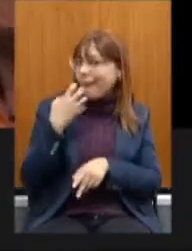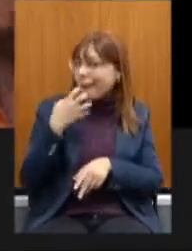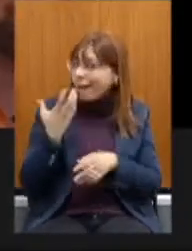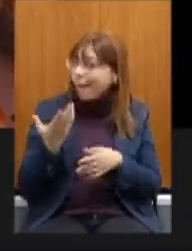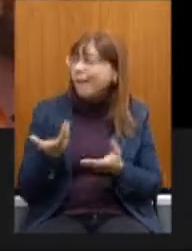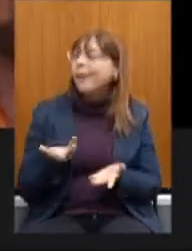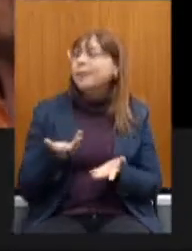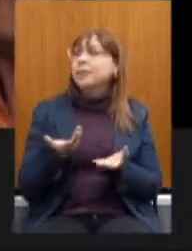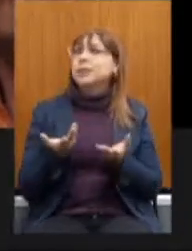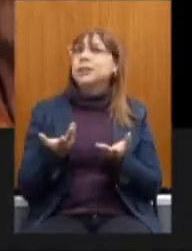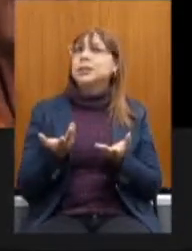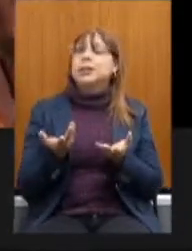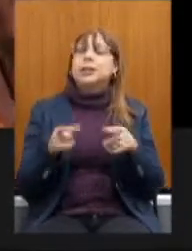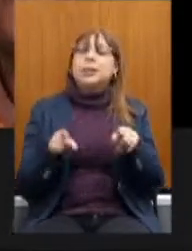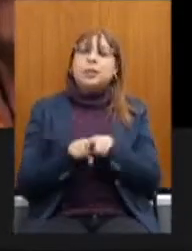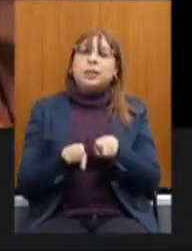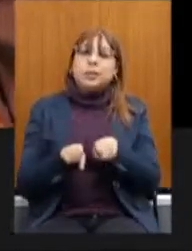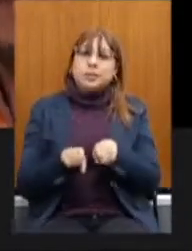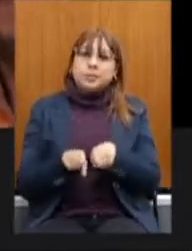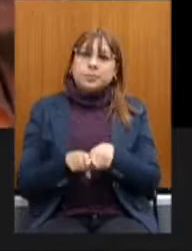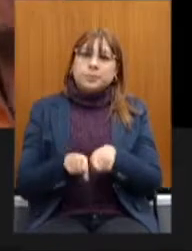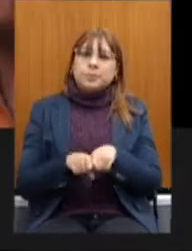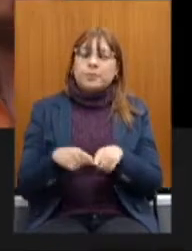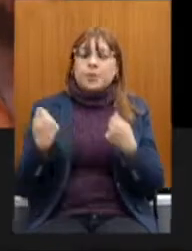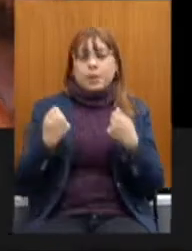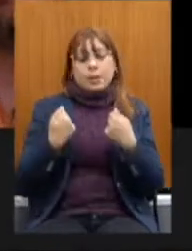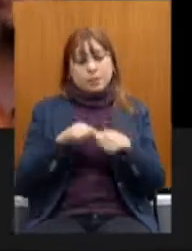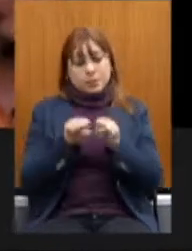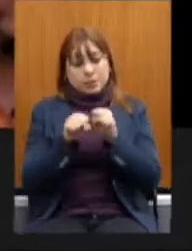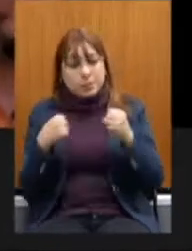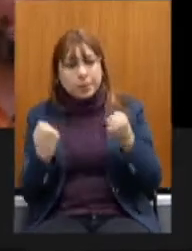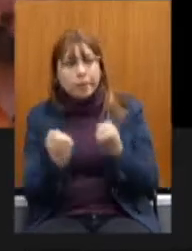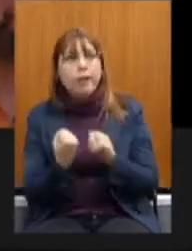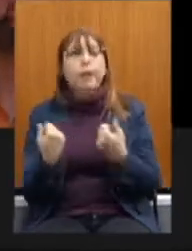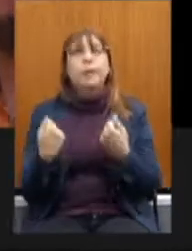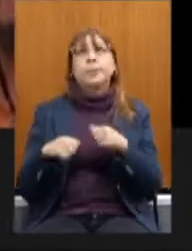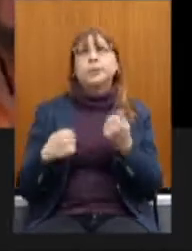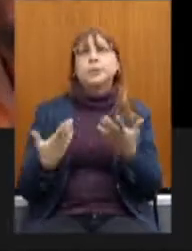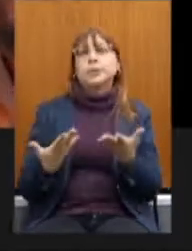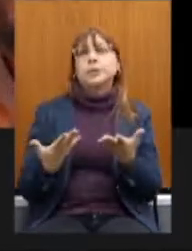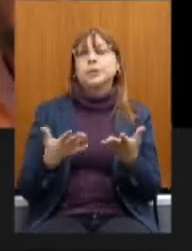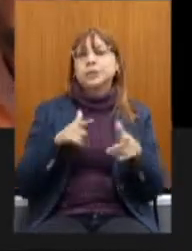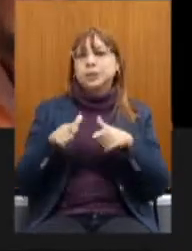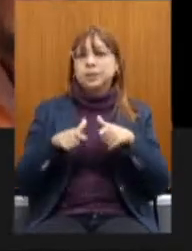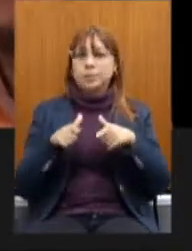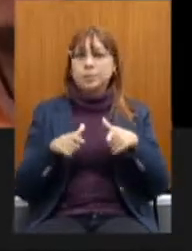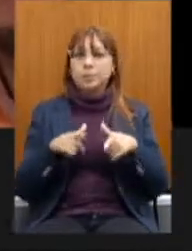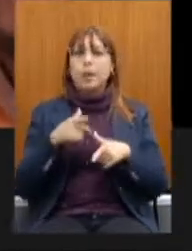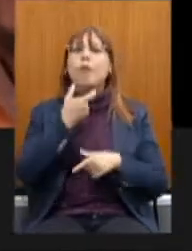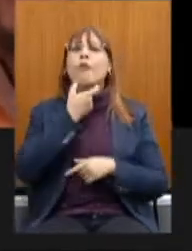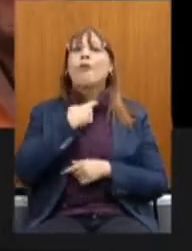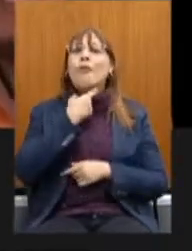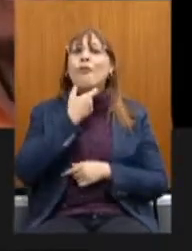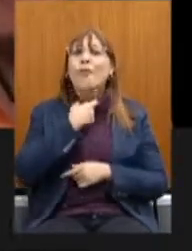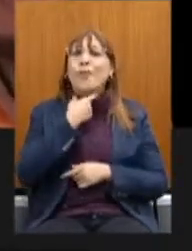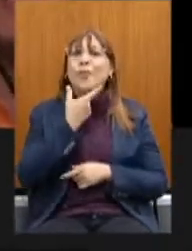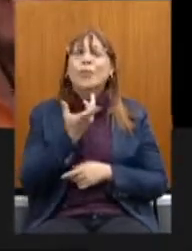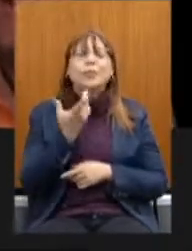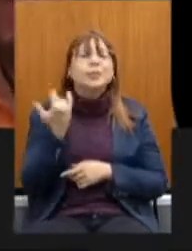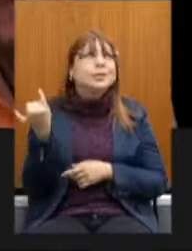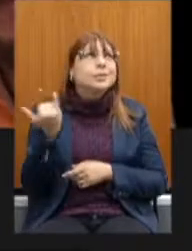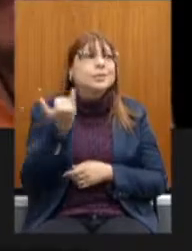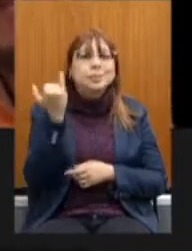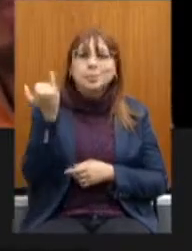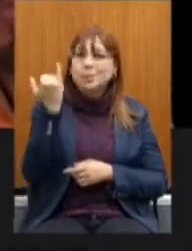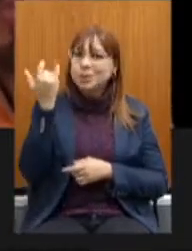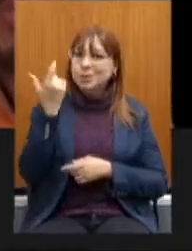canto, pode fazer masterclass, seminários, tem que, às vezes, fazer um trabalho com o faulodiólogo, na verdade, isso é essencial